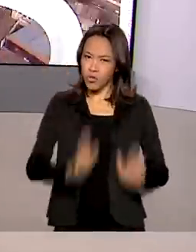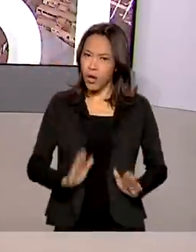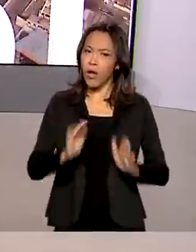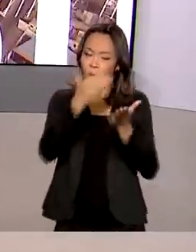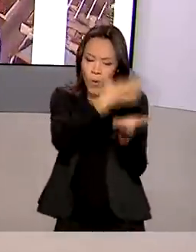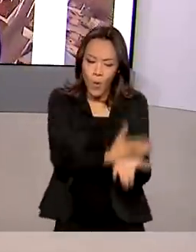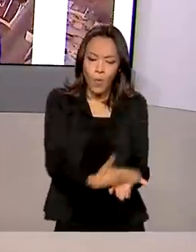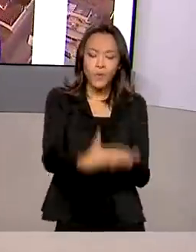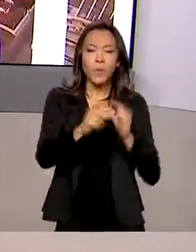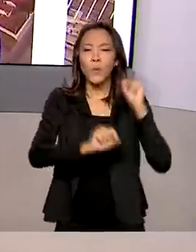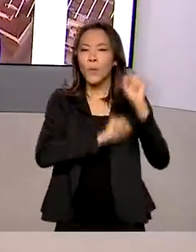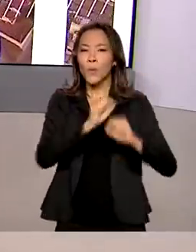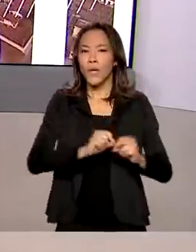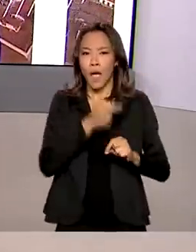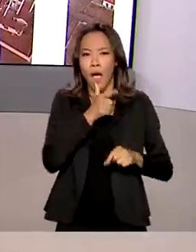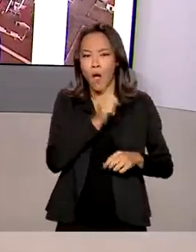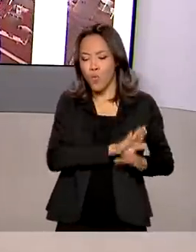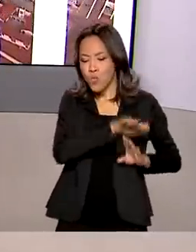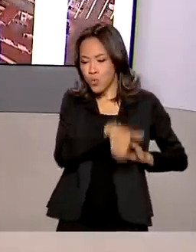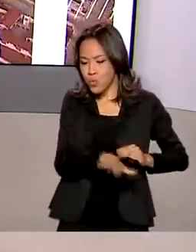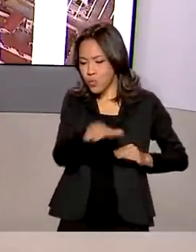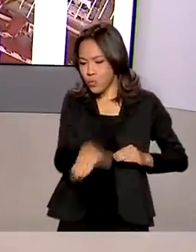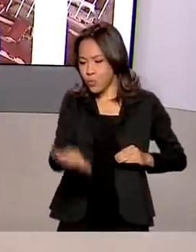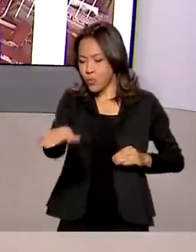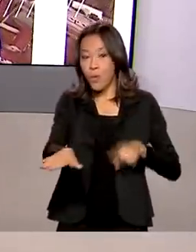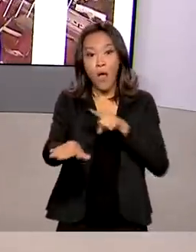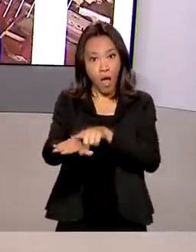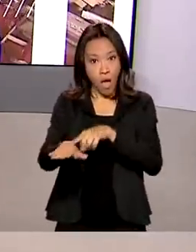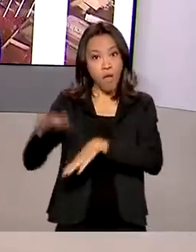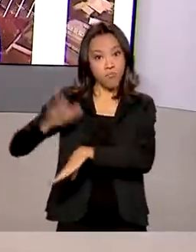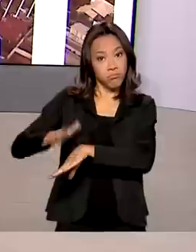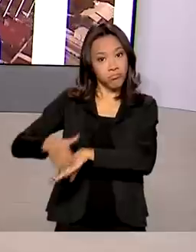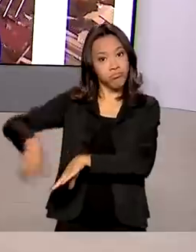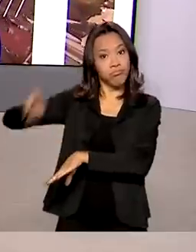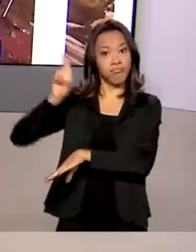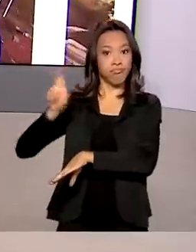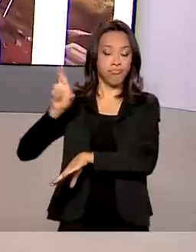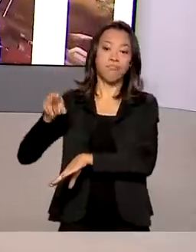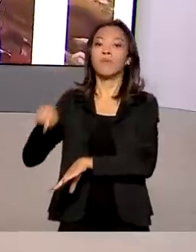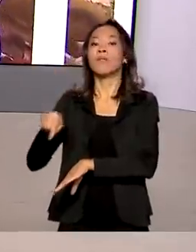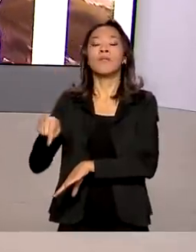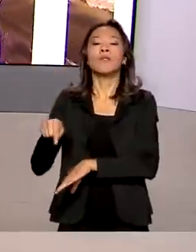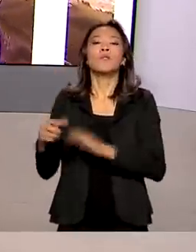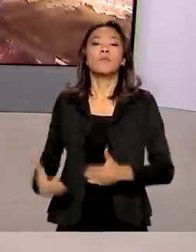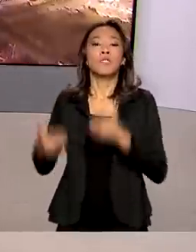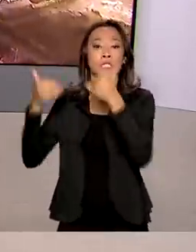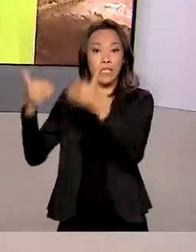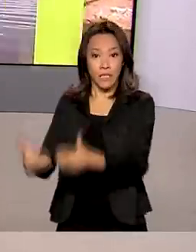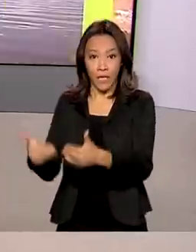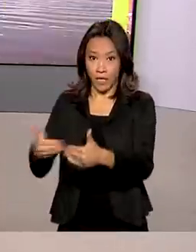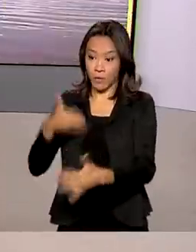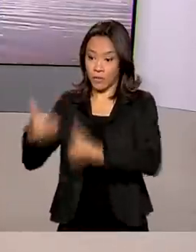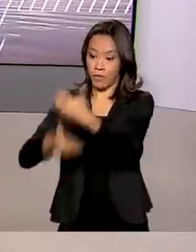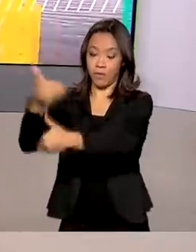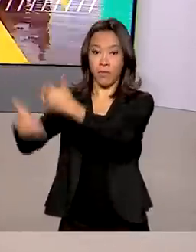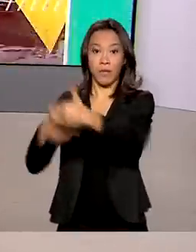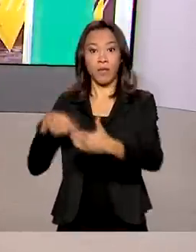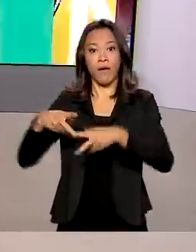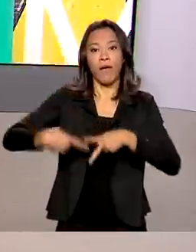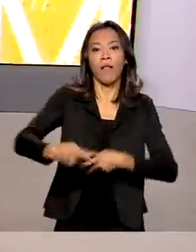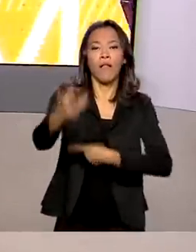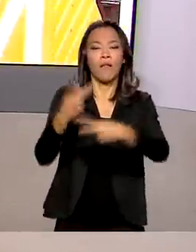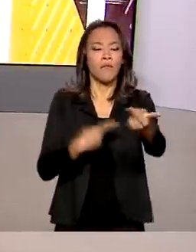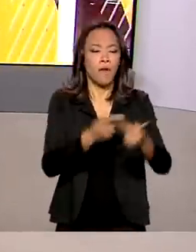Jornada das Águas, iniciativa do Ministério do Desenvolvimento Regional, que vai revitalizar bacias hidrográficas e levar